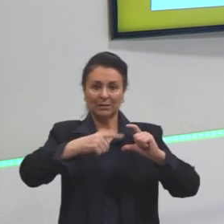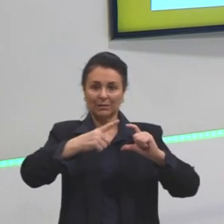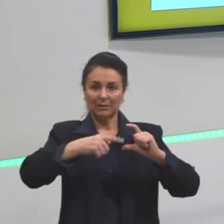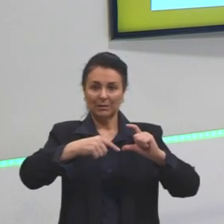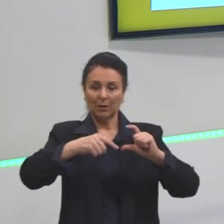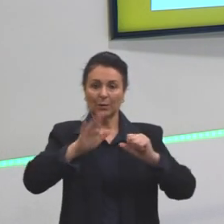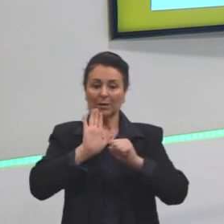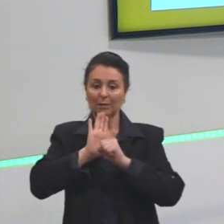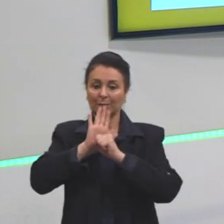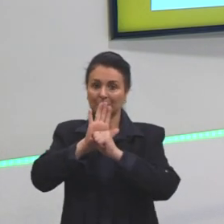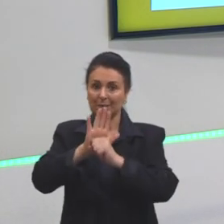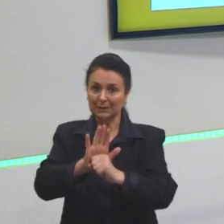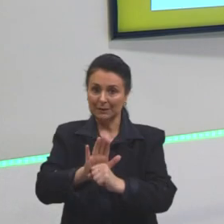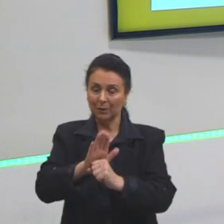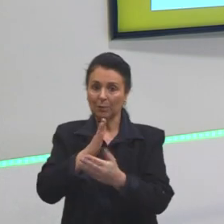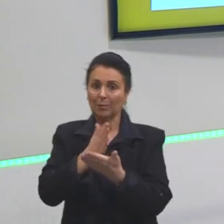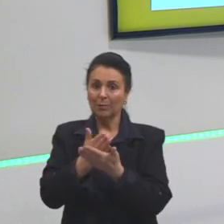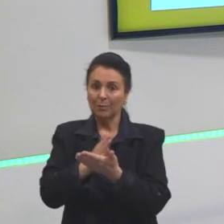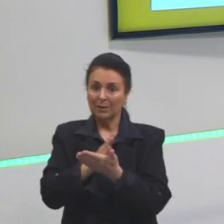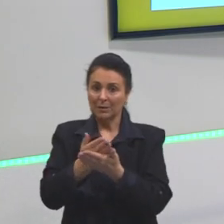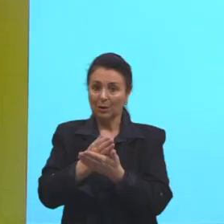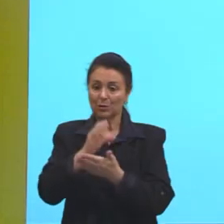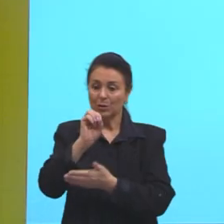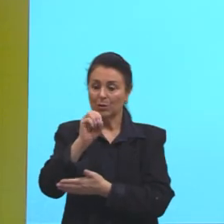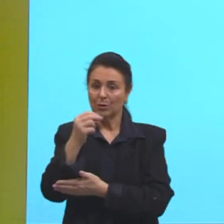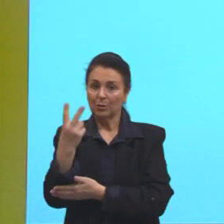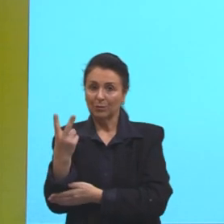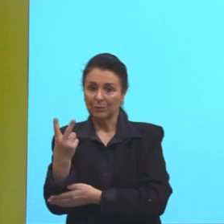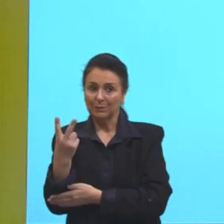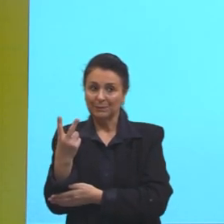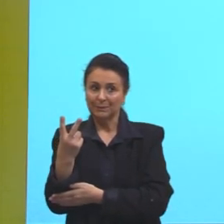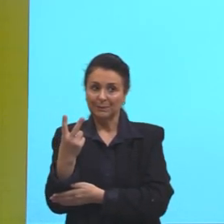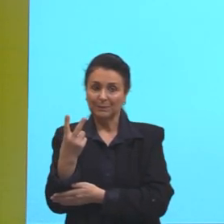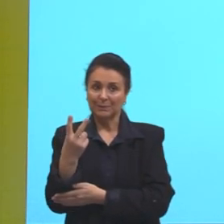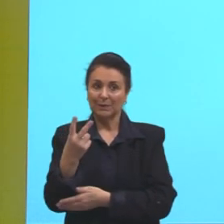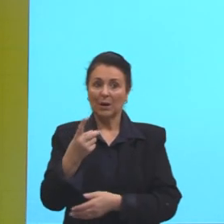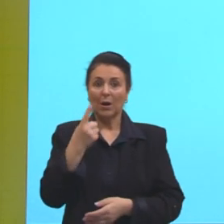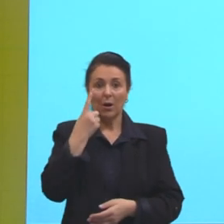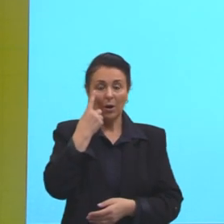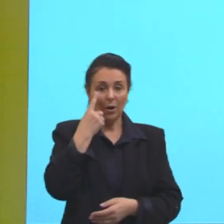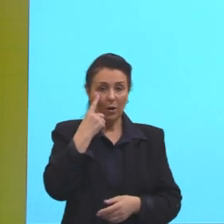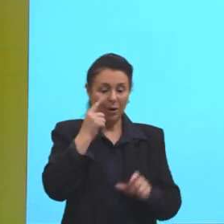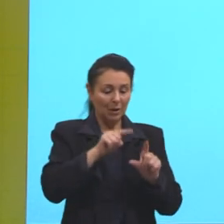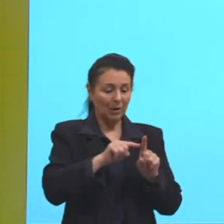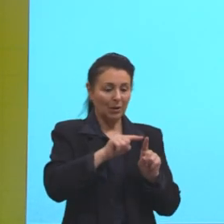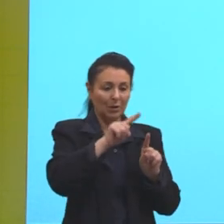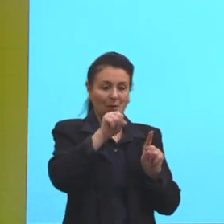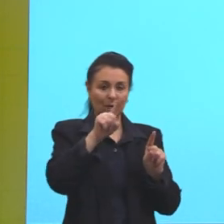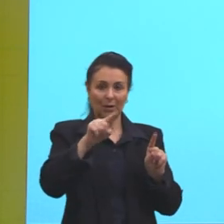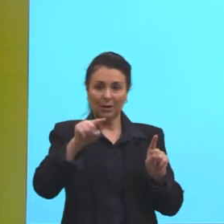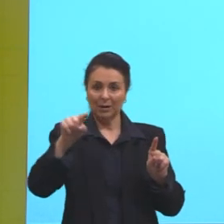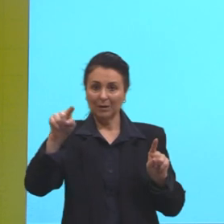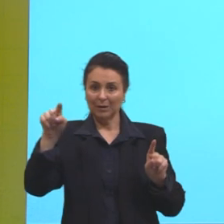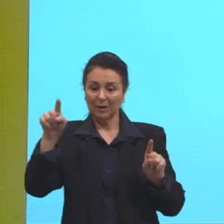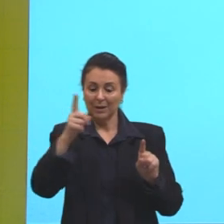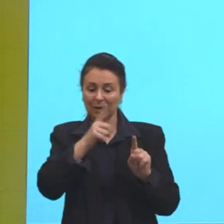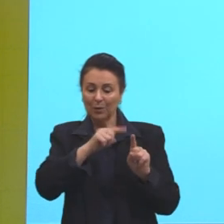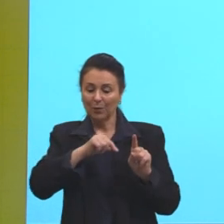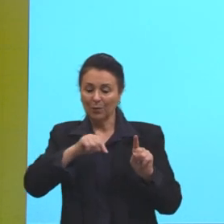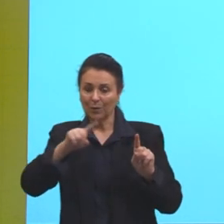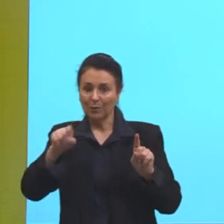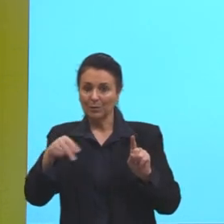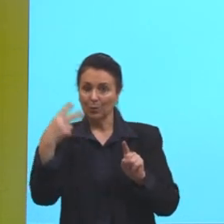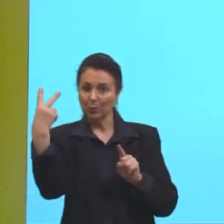pressão parcial de oxigênio, do gás oxigênio. Aqui, então, a curva da mioglobina e aqui da